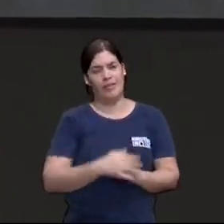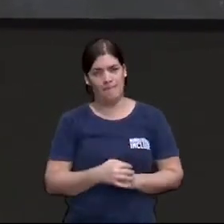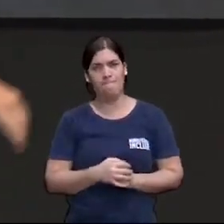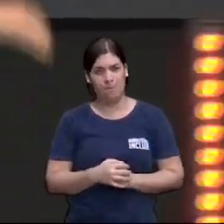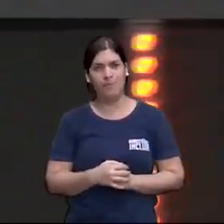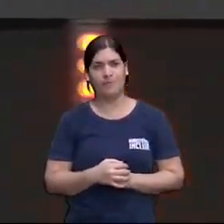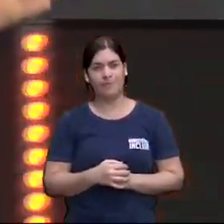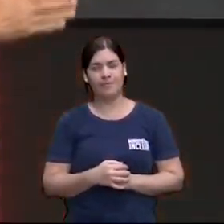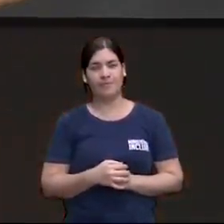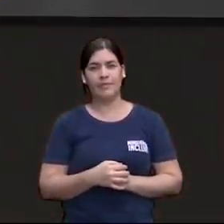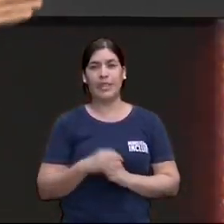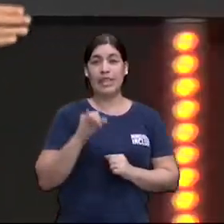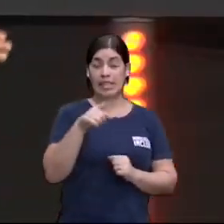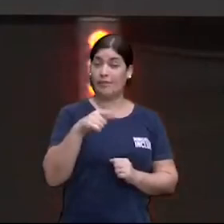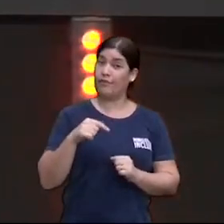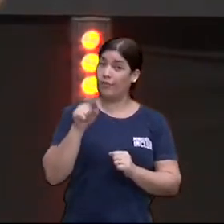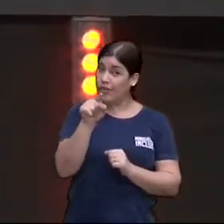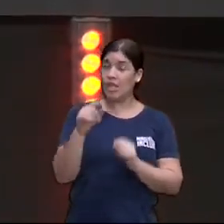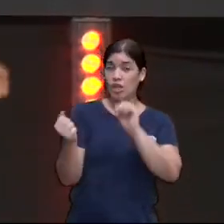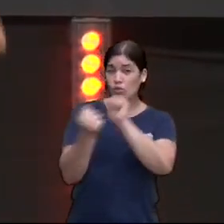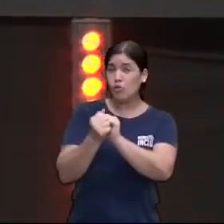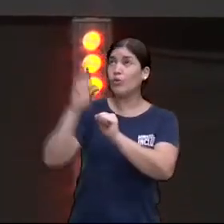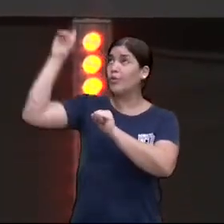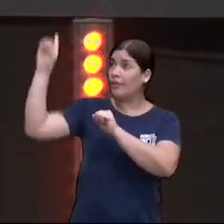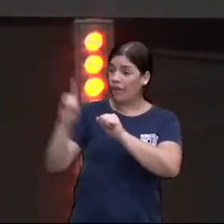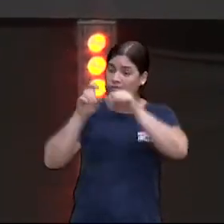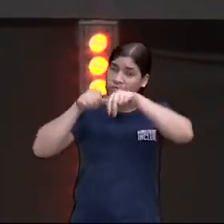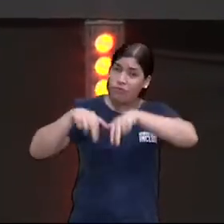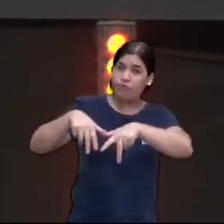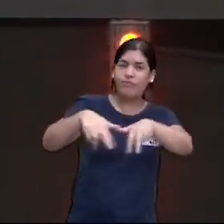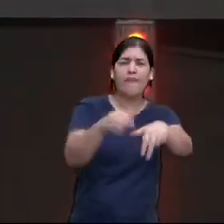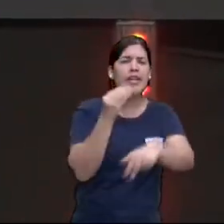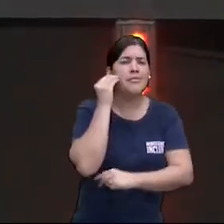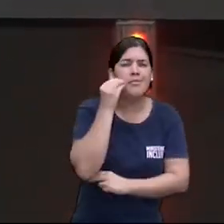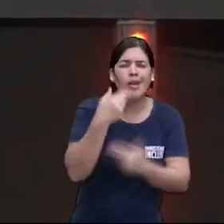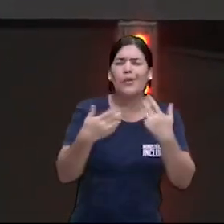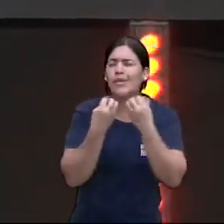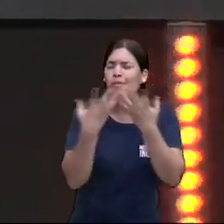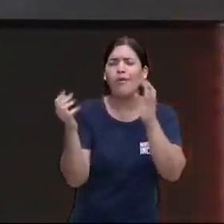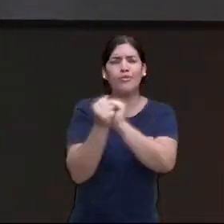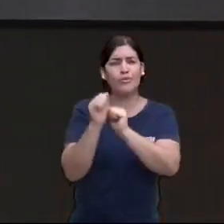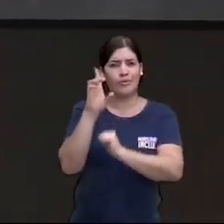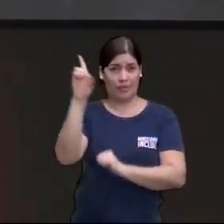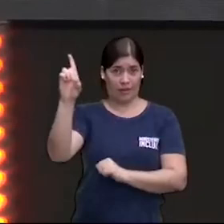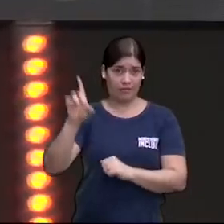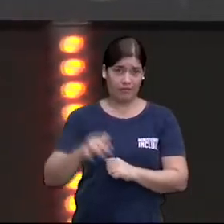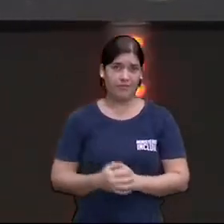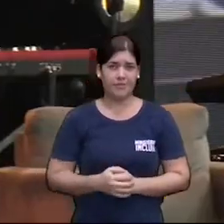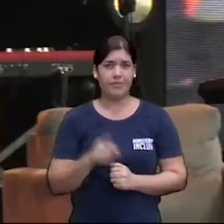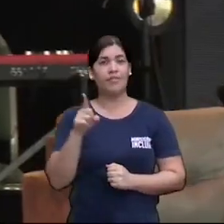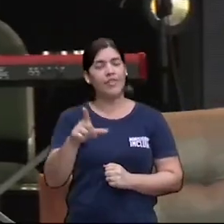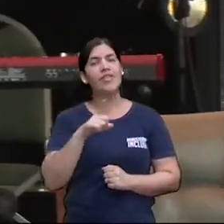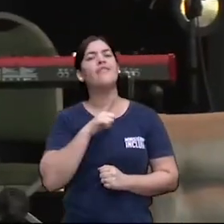E se você andar com Ele, você vai viver algo bom com Ele. E você vai